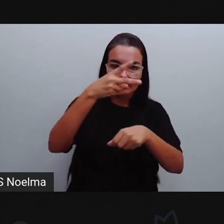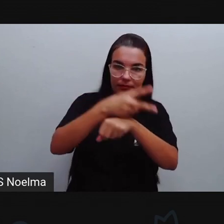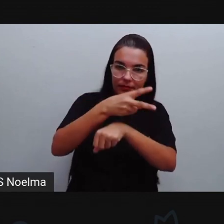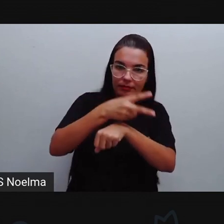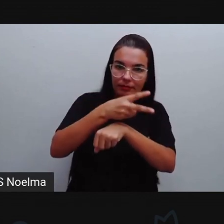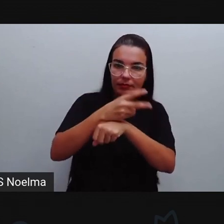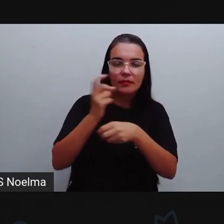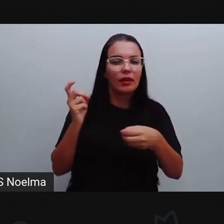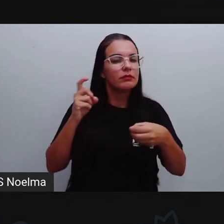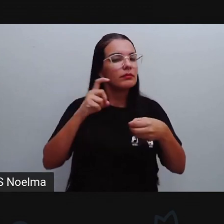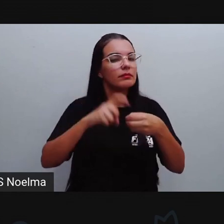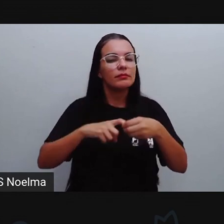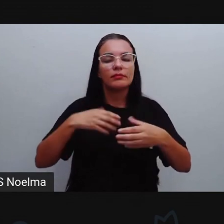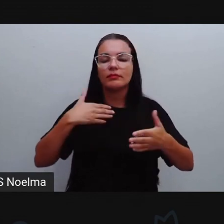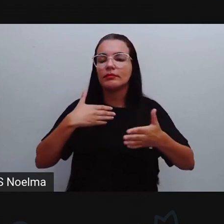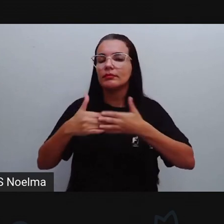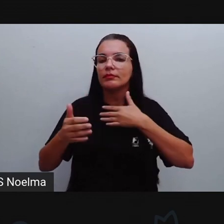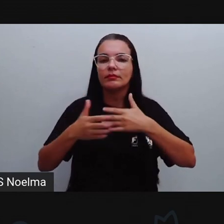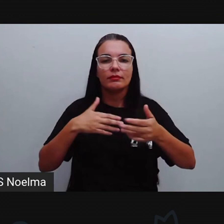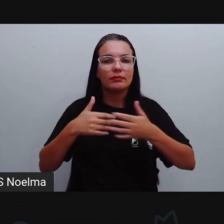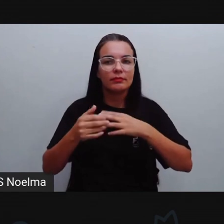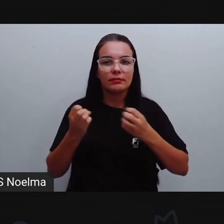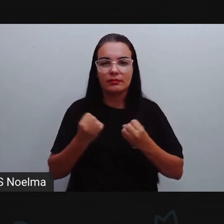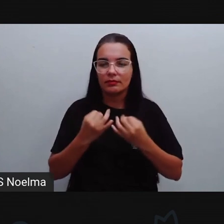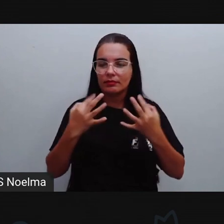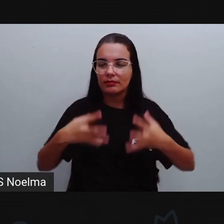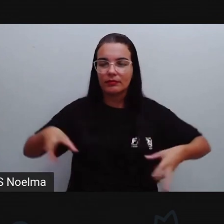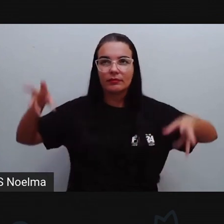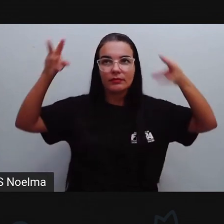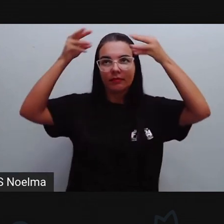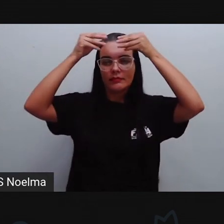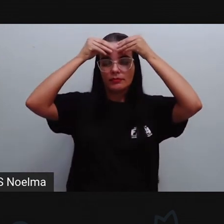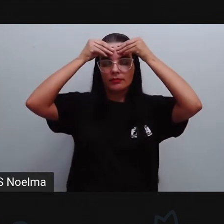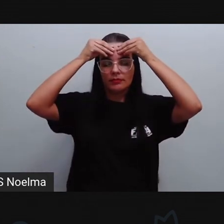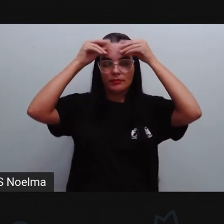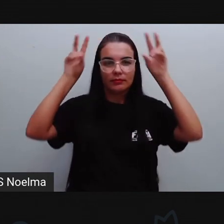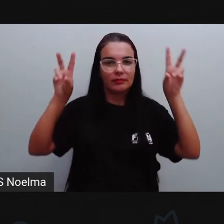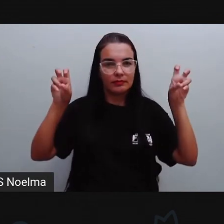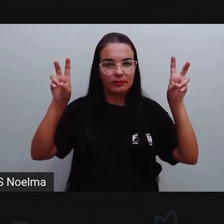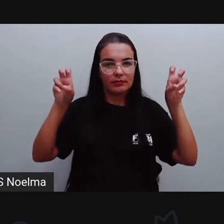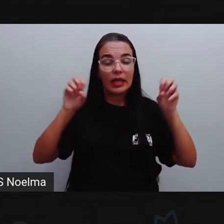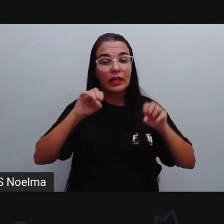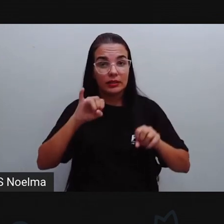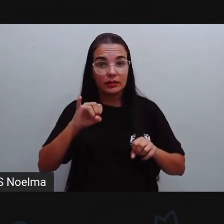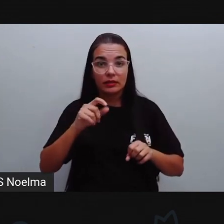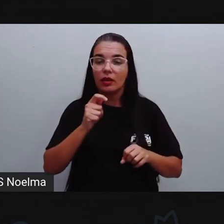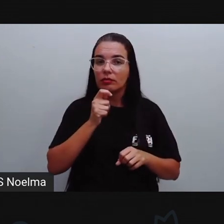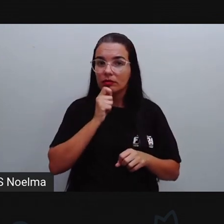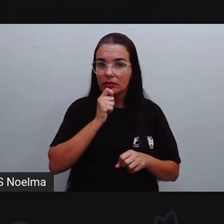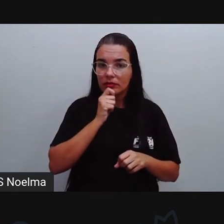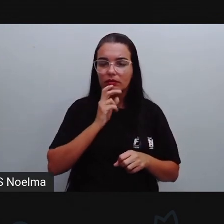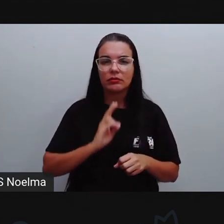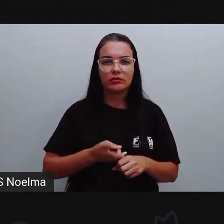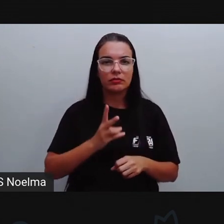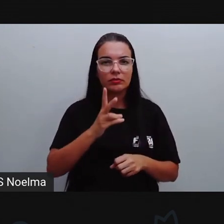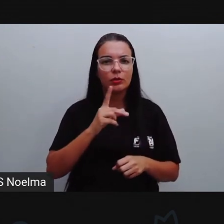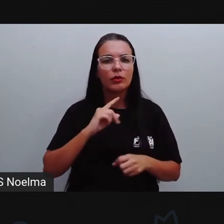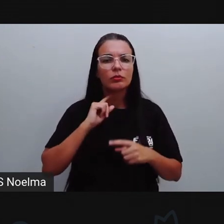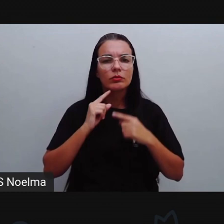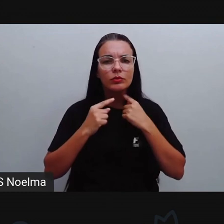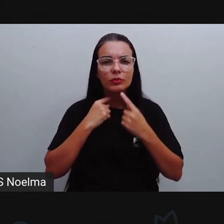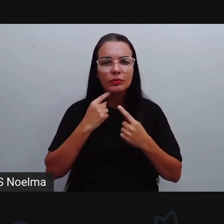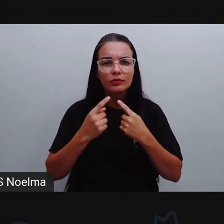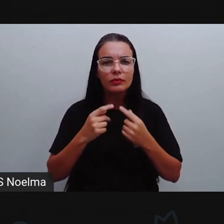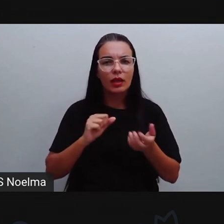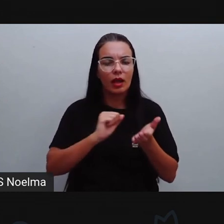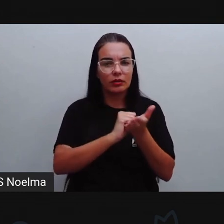Quantas vezes vocês quiserem, até que vocês compreendam direitinho o assunto. E se mesmo assim, sentirem dúvida em relação à